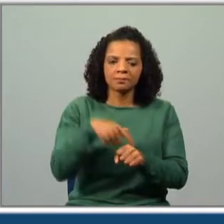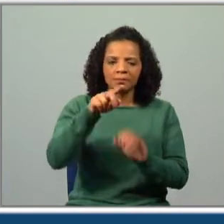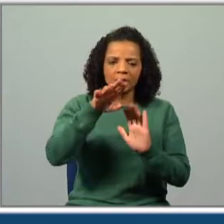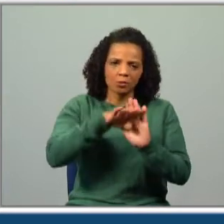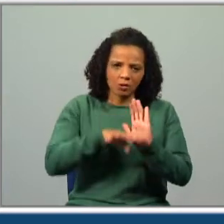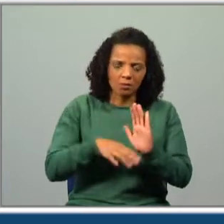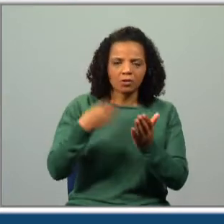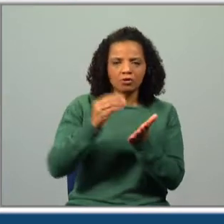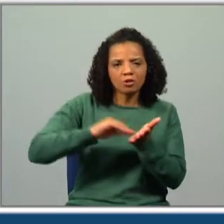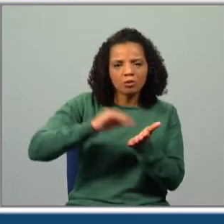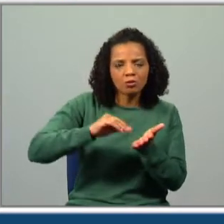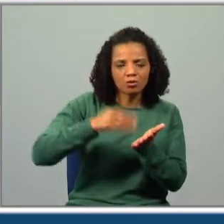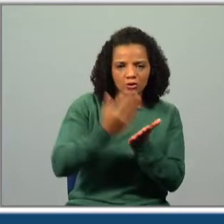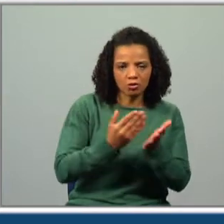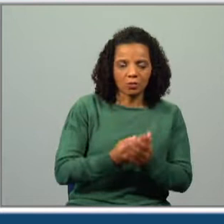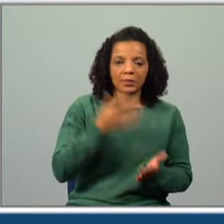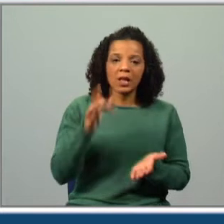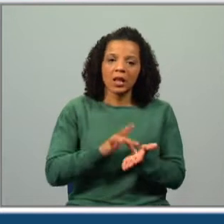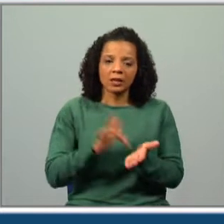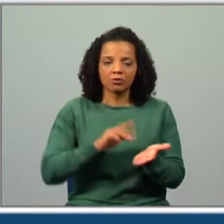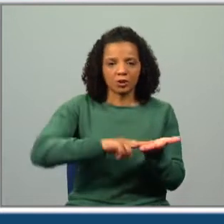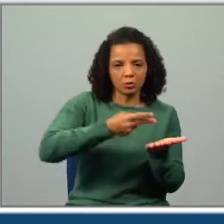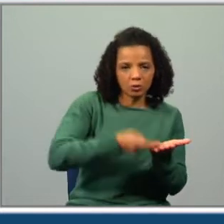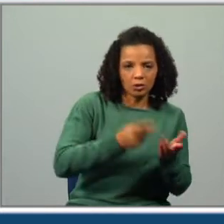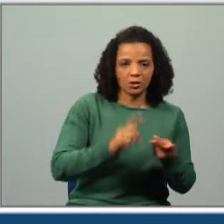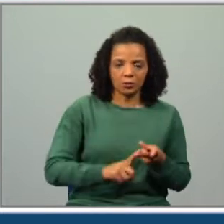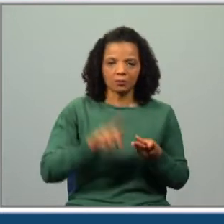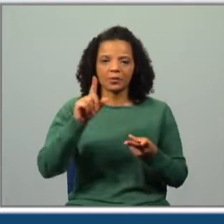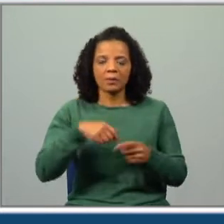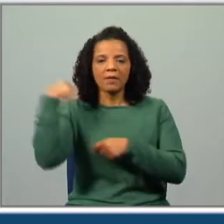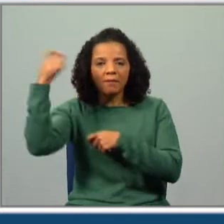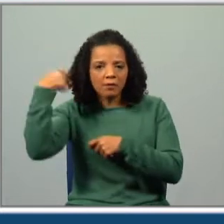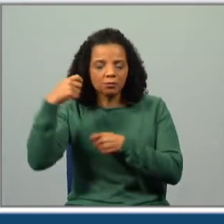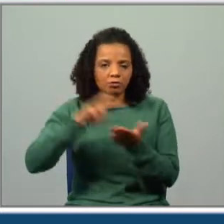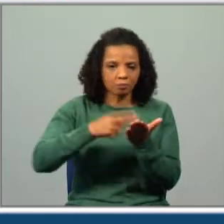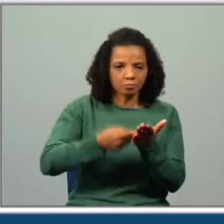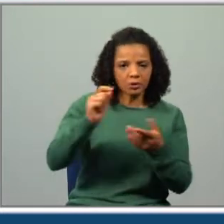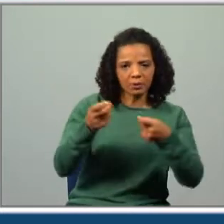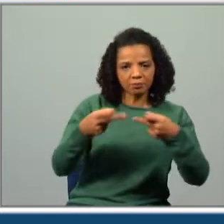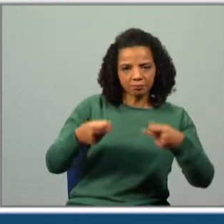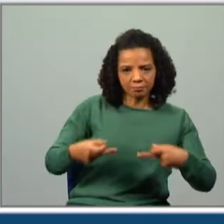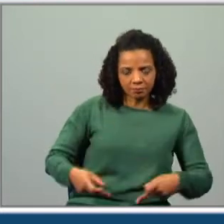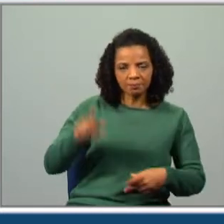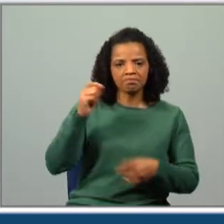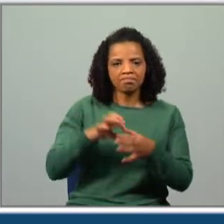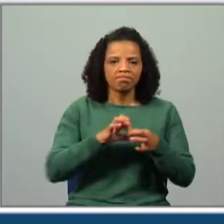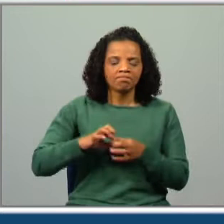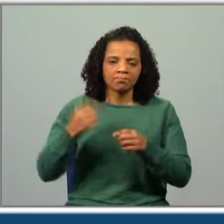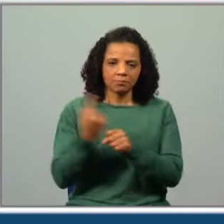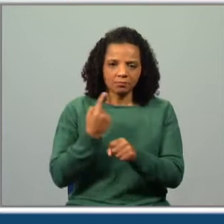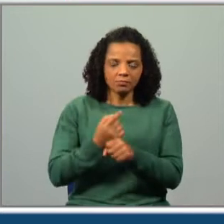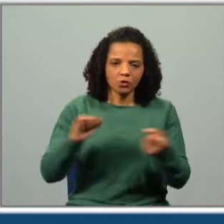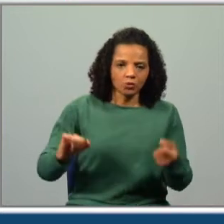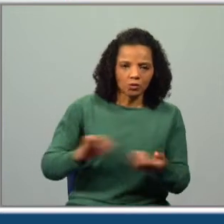Escolas. Traduziu livros, traduziu e legendou filmes e tem colaborado em vários jornais e